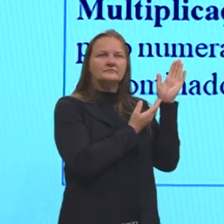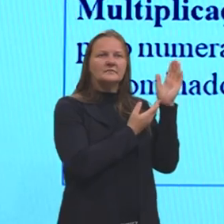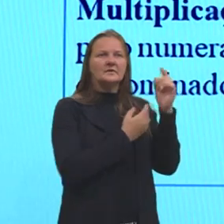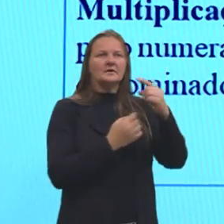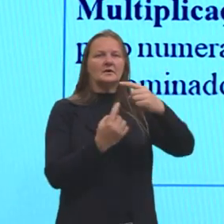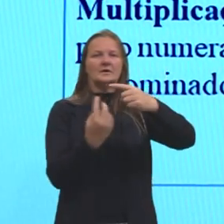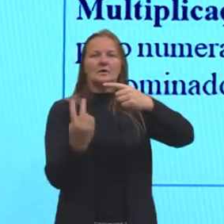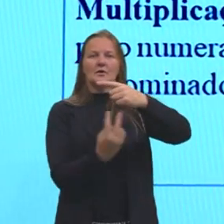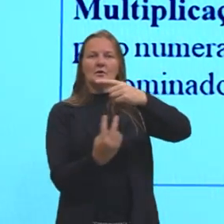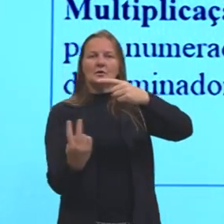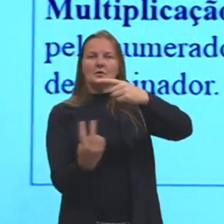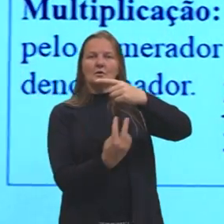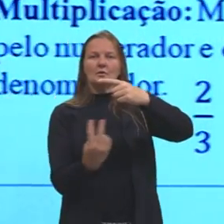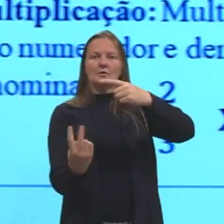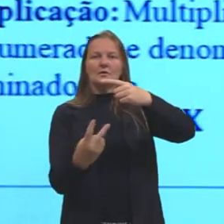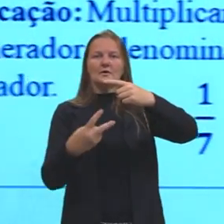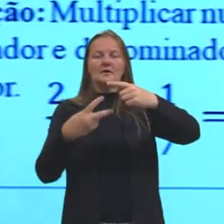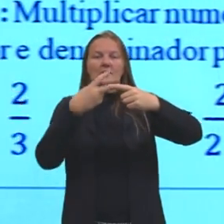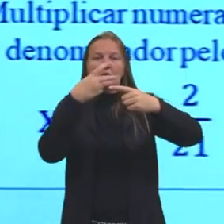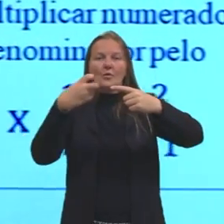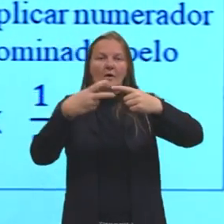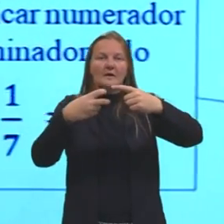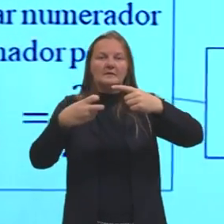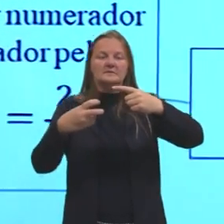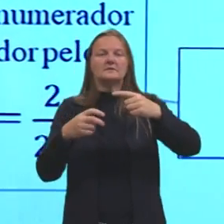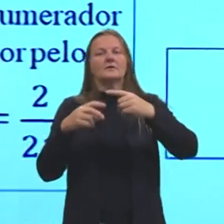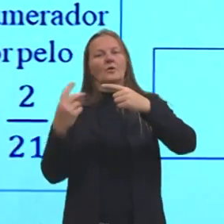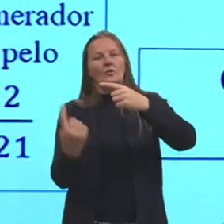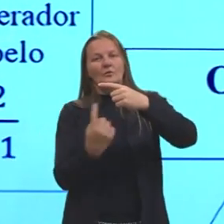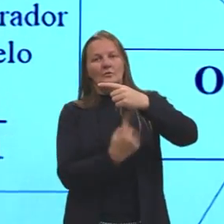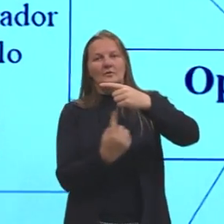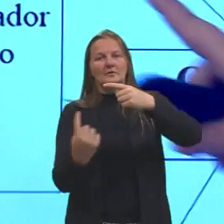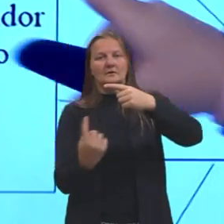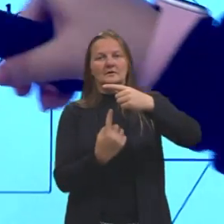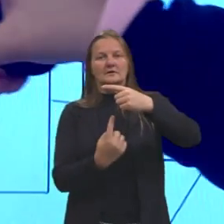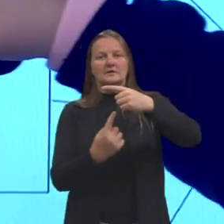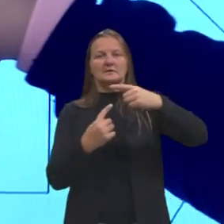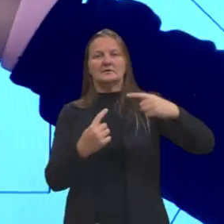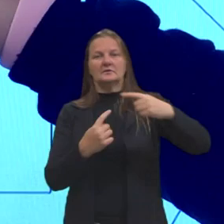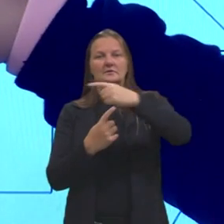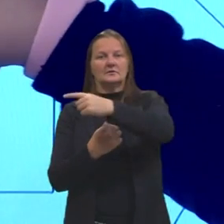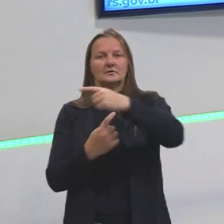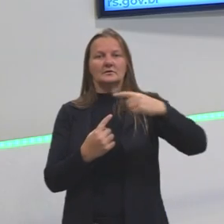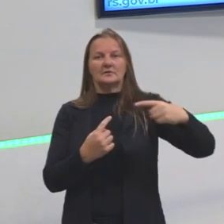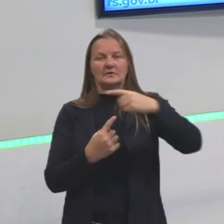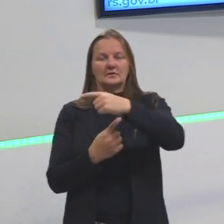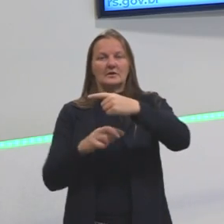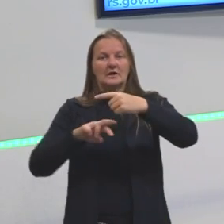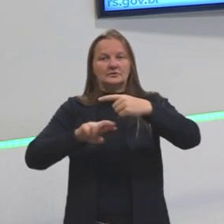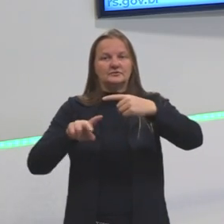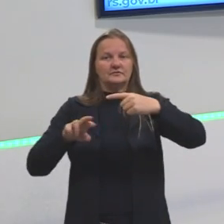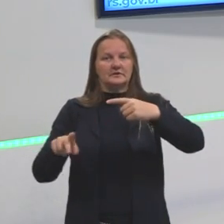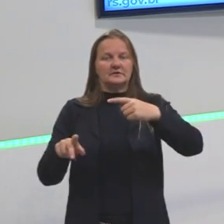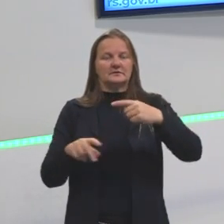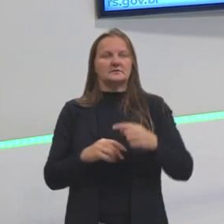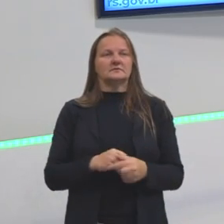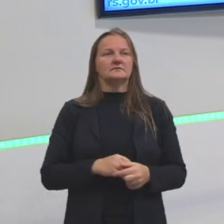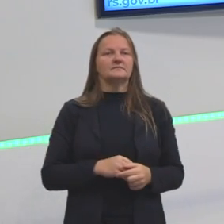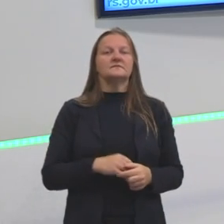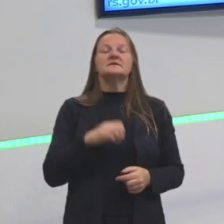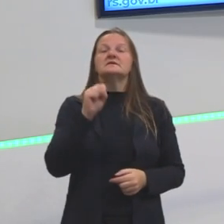denominadores iguais e com denominadores diferentes. Sempre que tivermos mesmos denominadores,